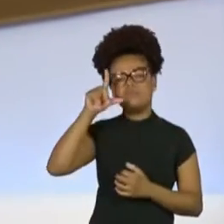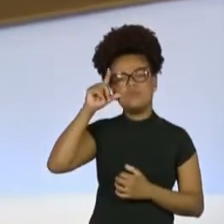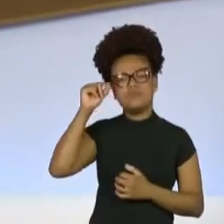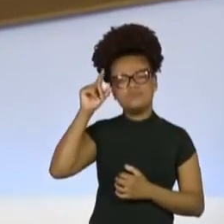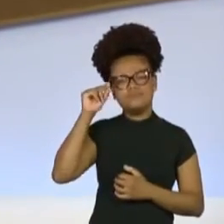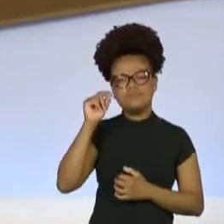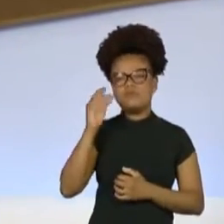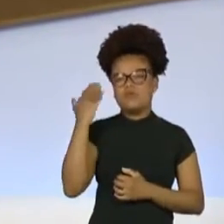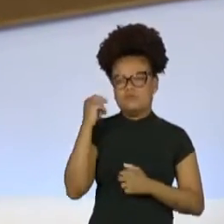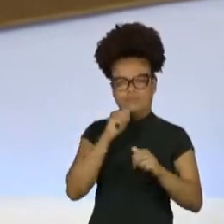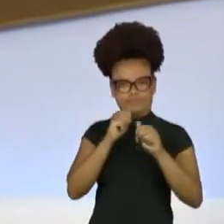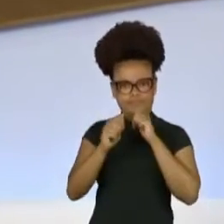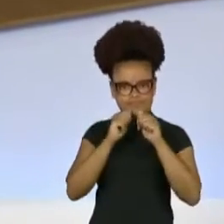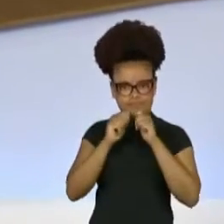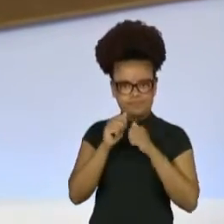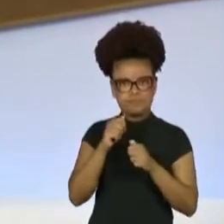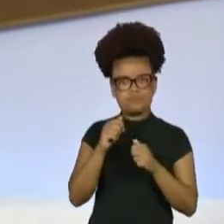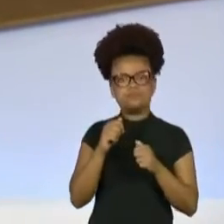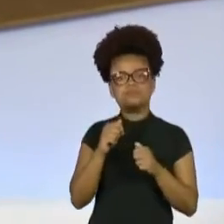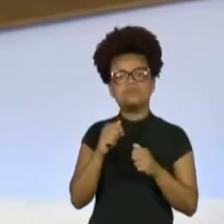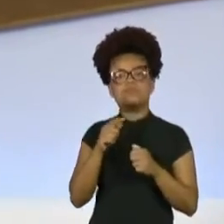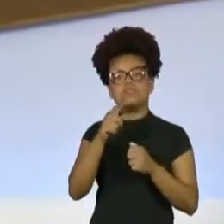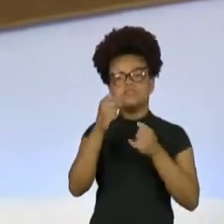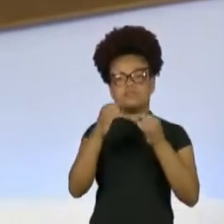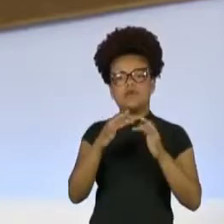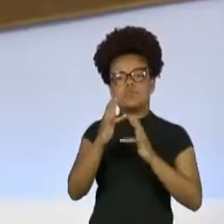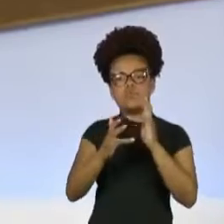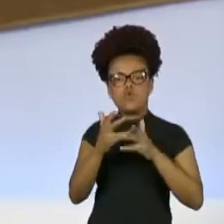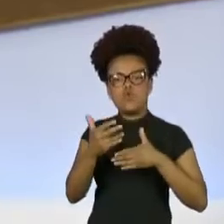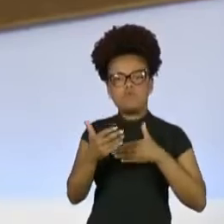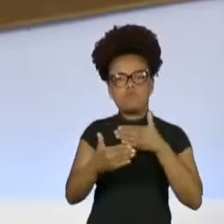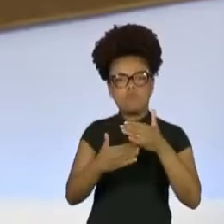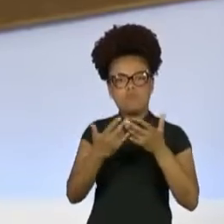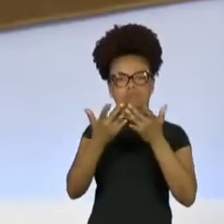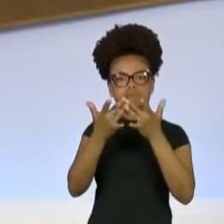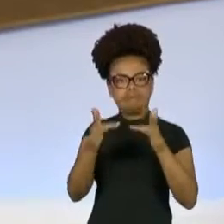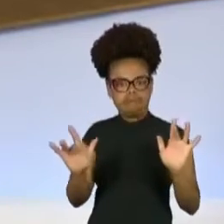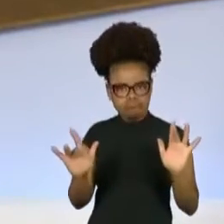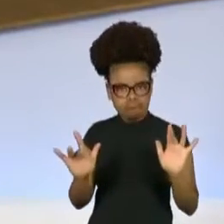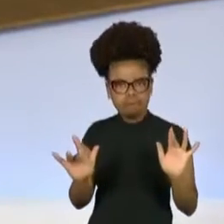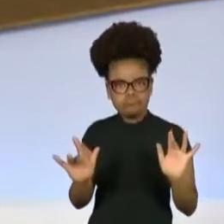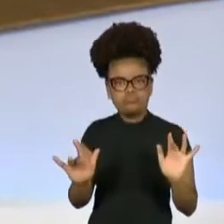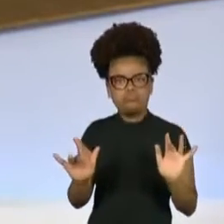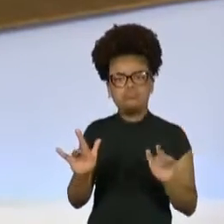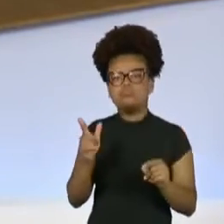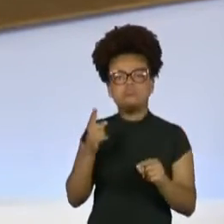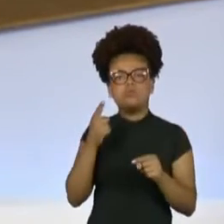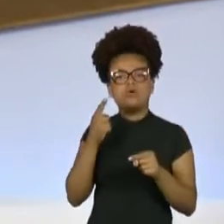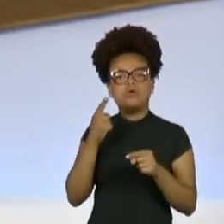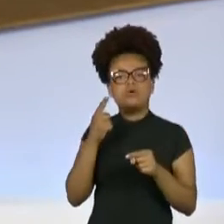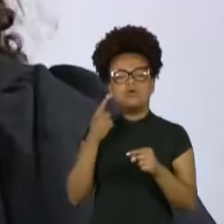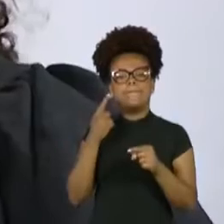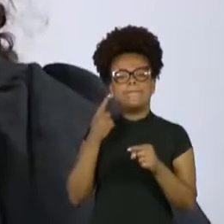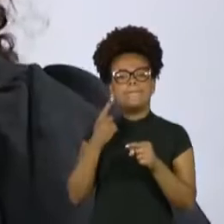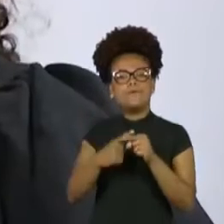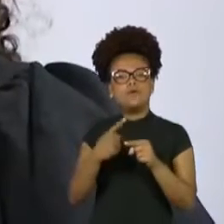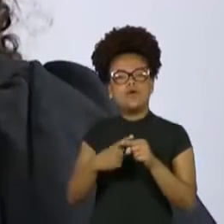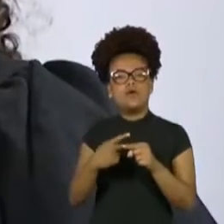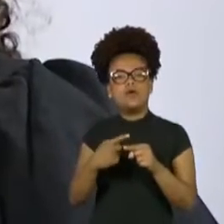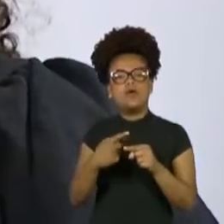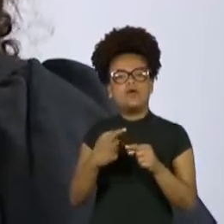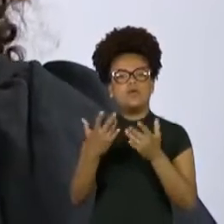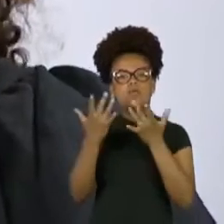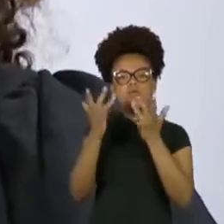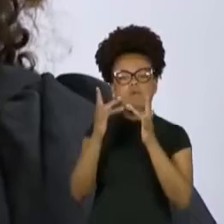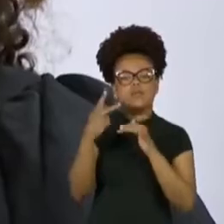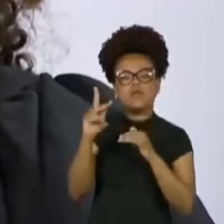terminou o noivado porque a família do noivo dele não queria essa união com uma atriz e que foi a